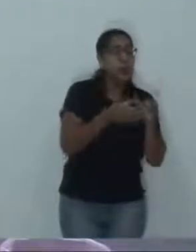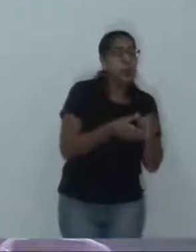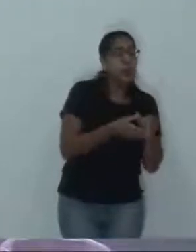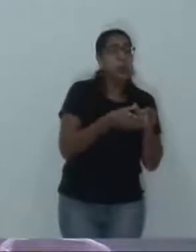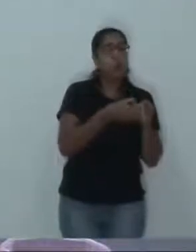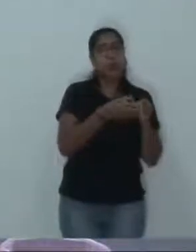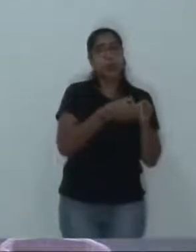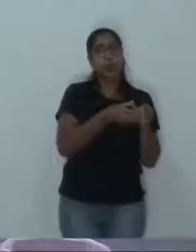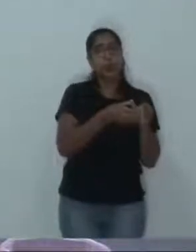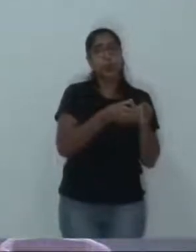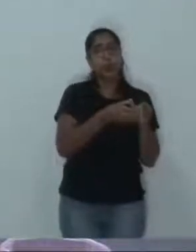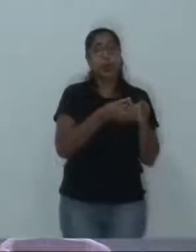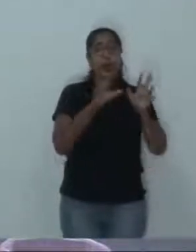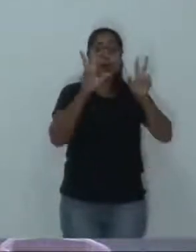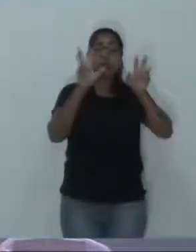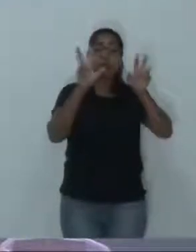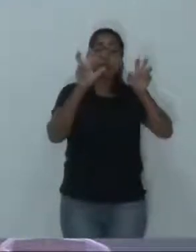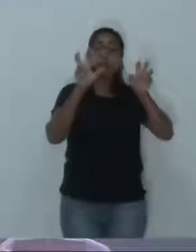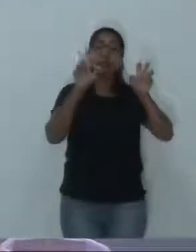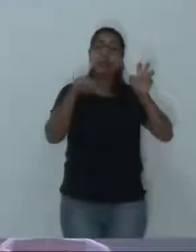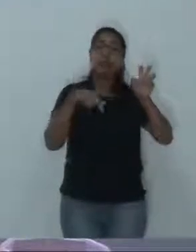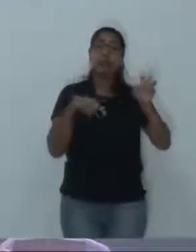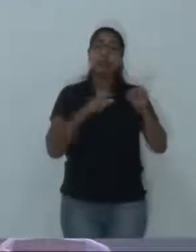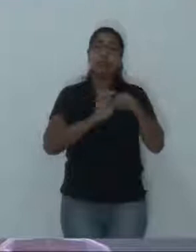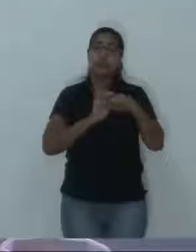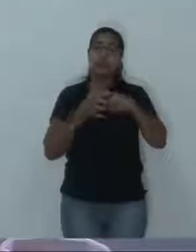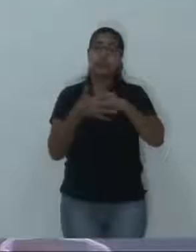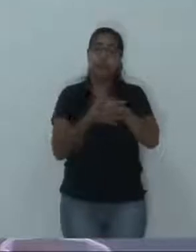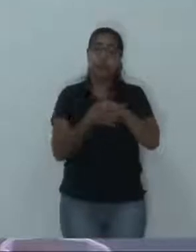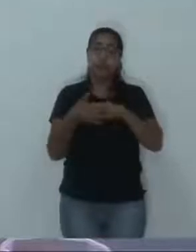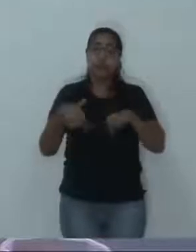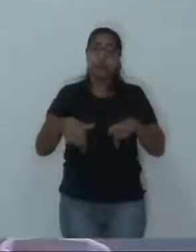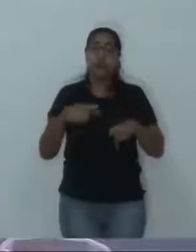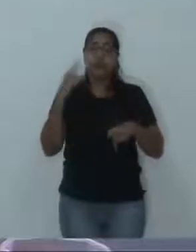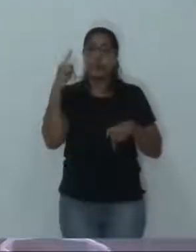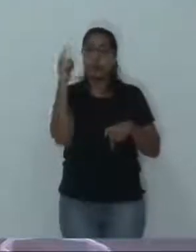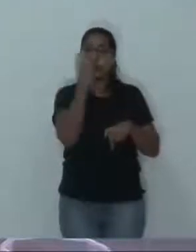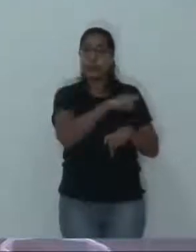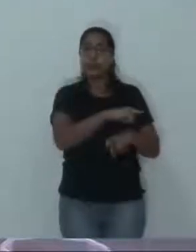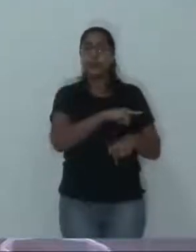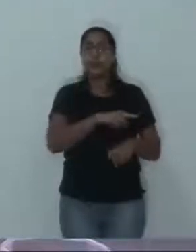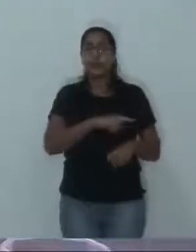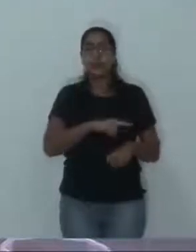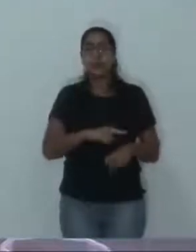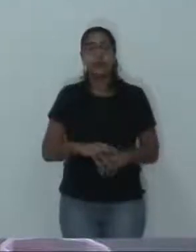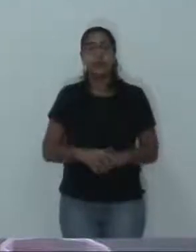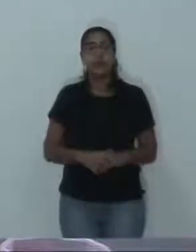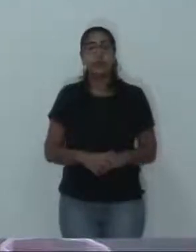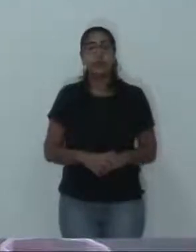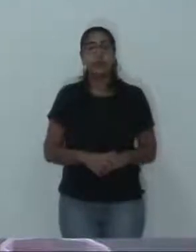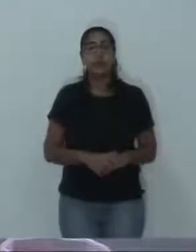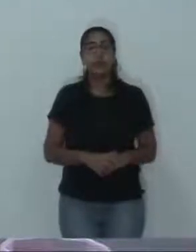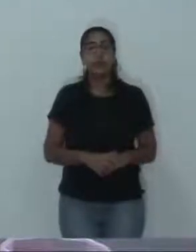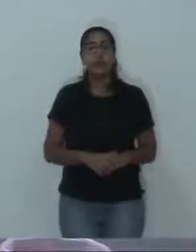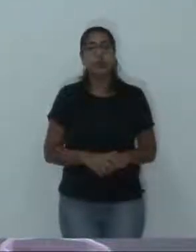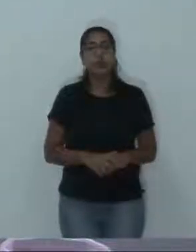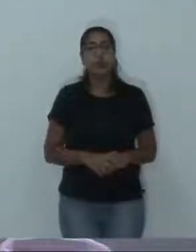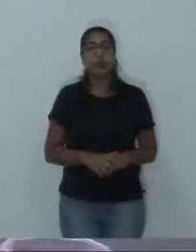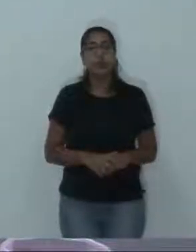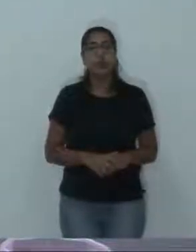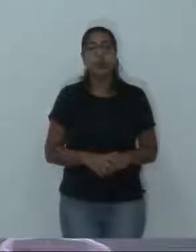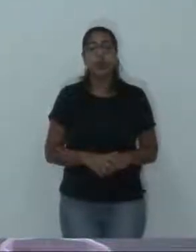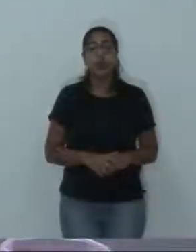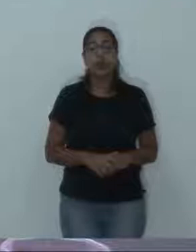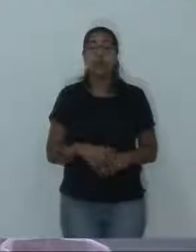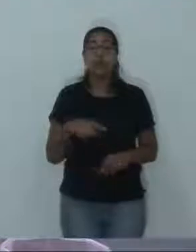tratar desse assunto tão difícil que nós estamos vendo. Temos que pensar,